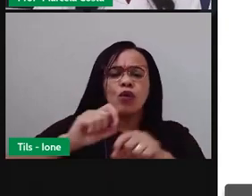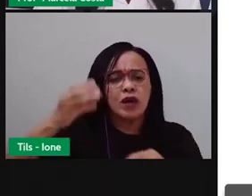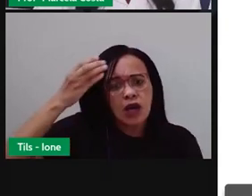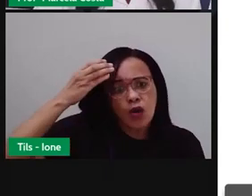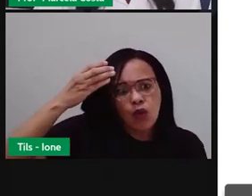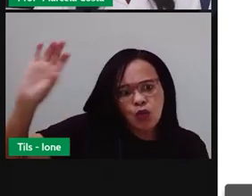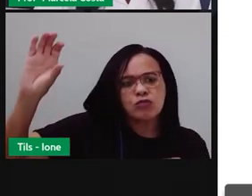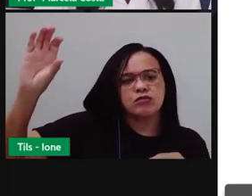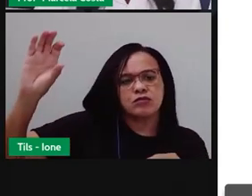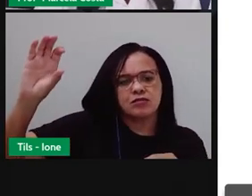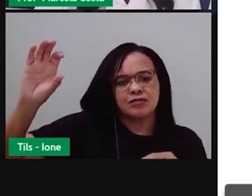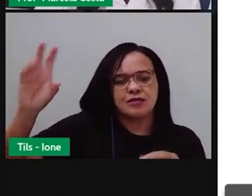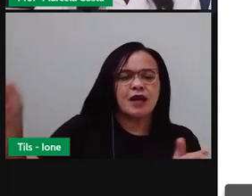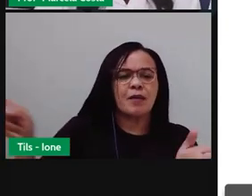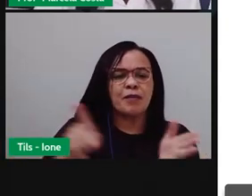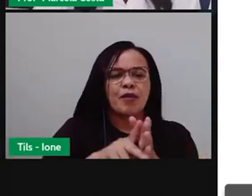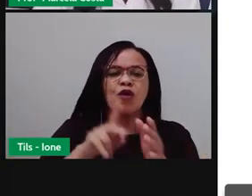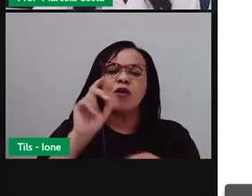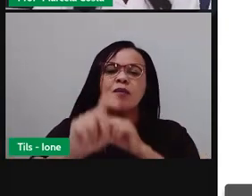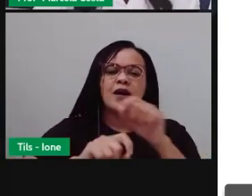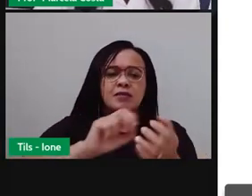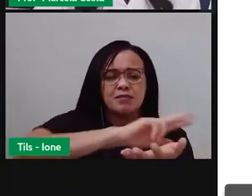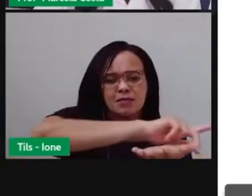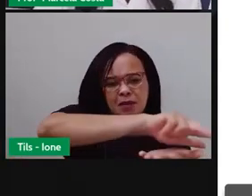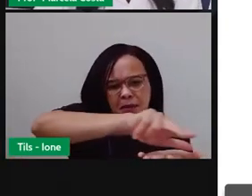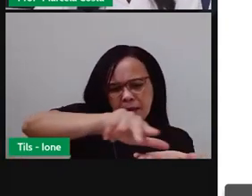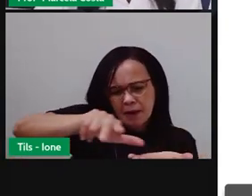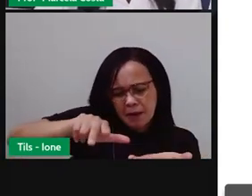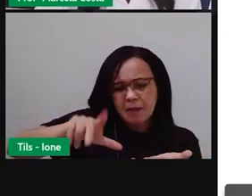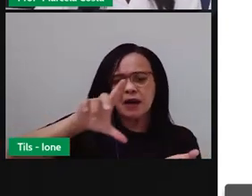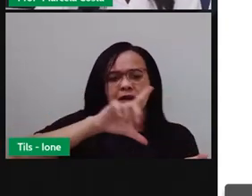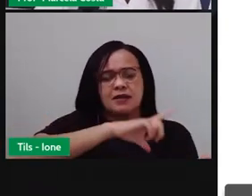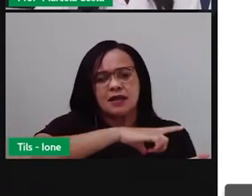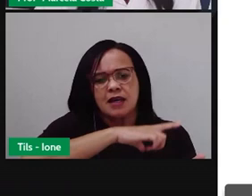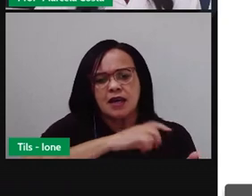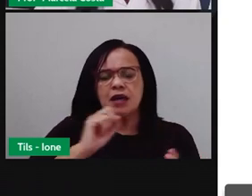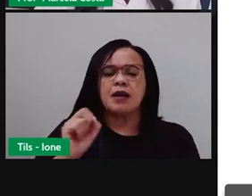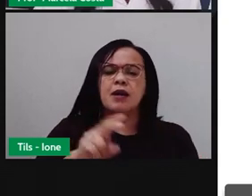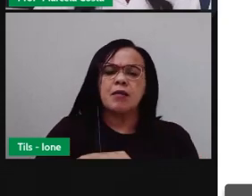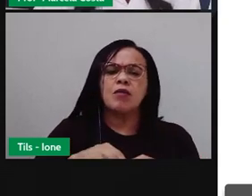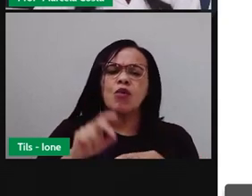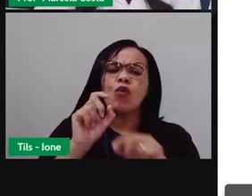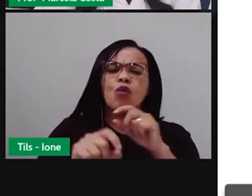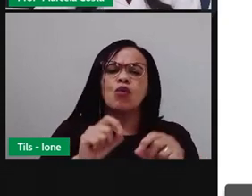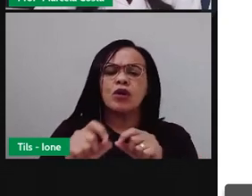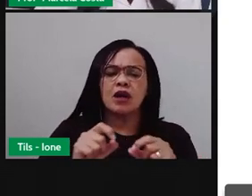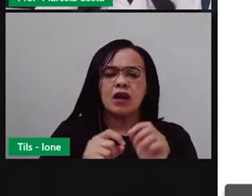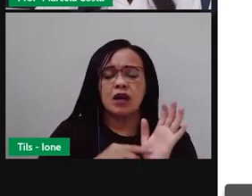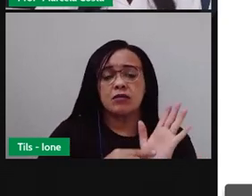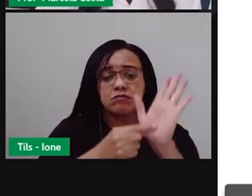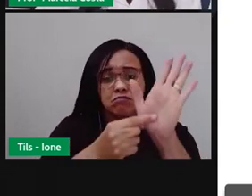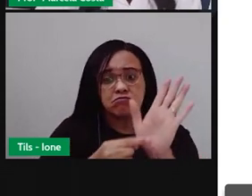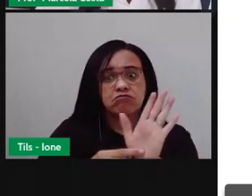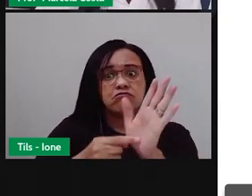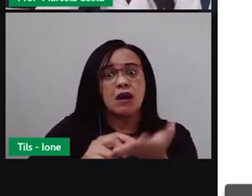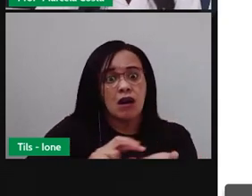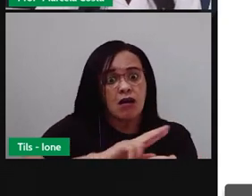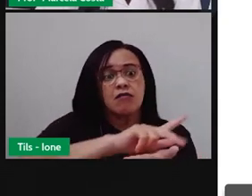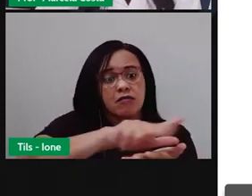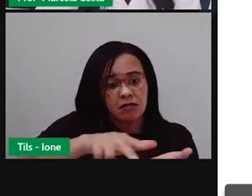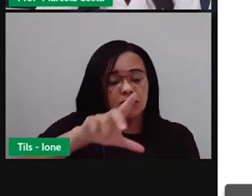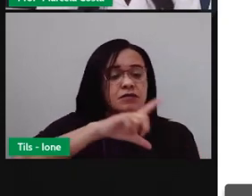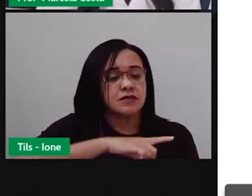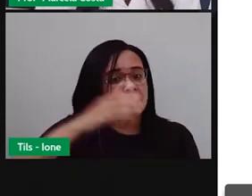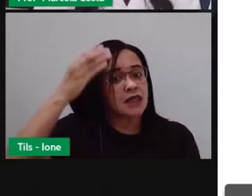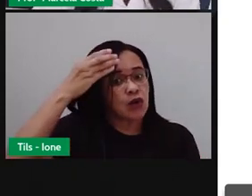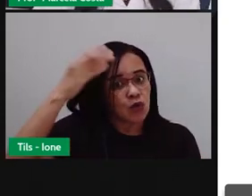manifestações diversificadas. Portanto, serão abordados alguns dos vários elementos culturais da